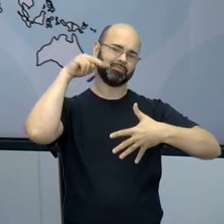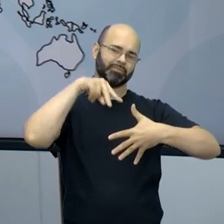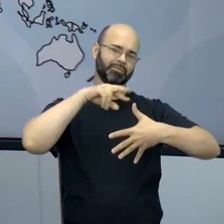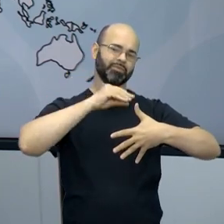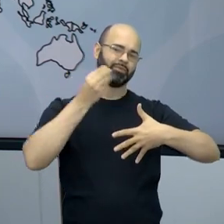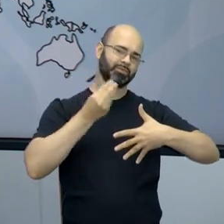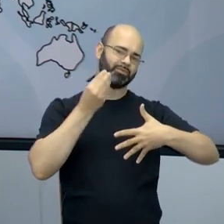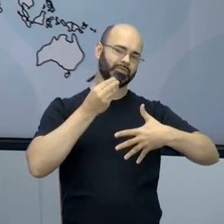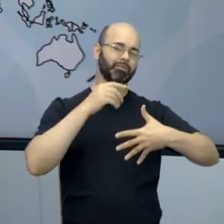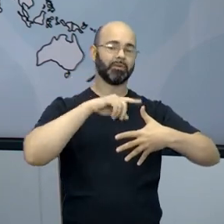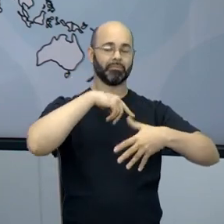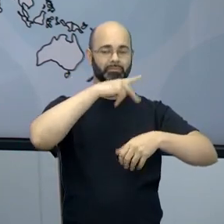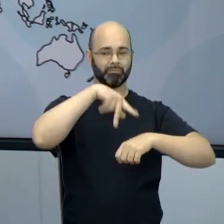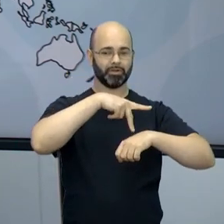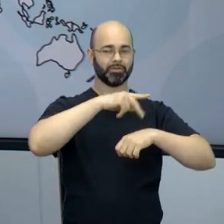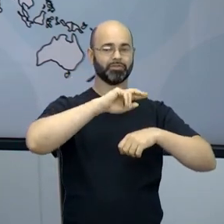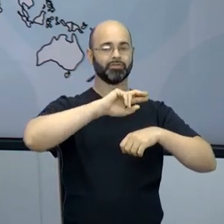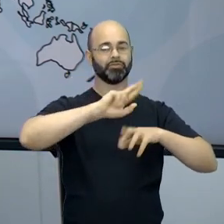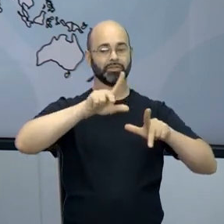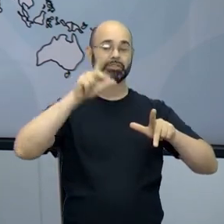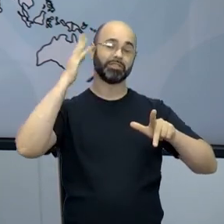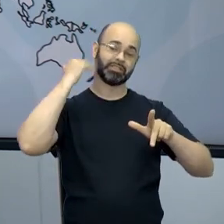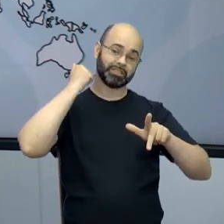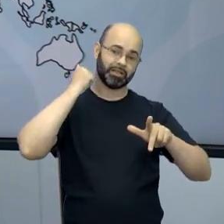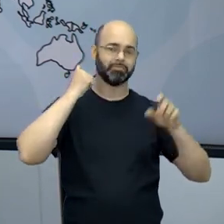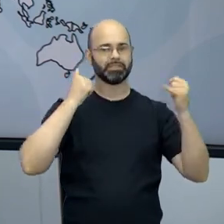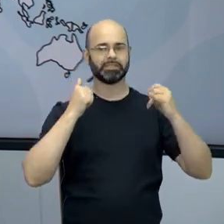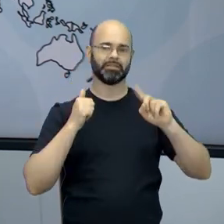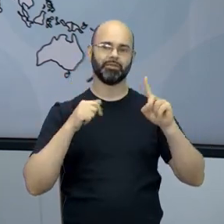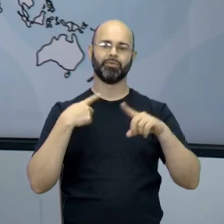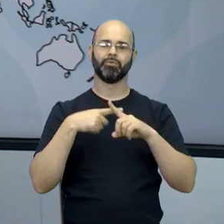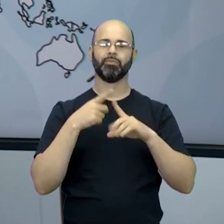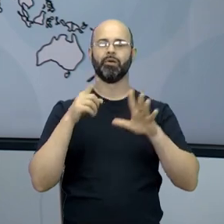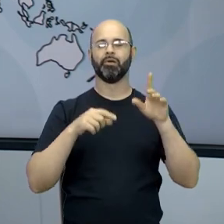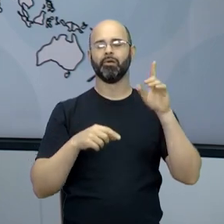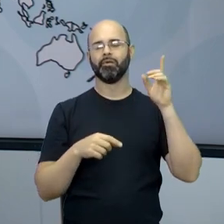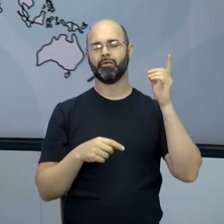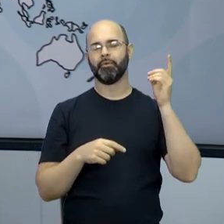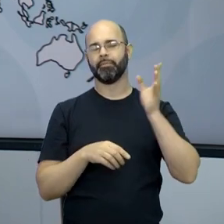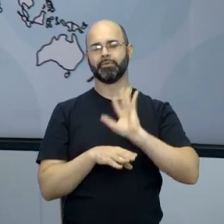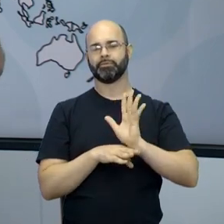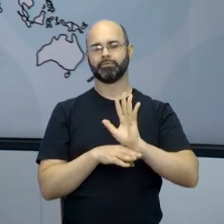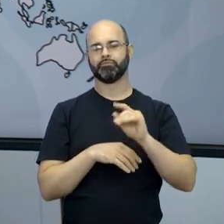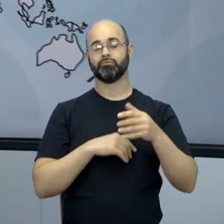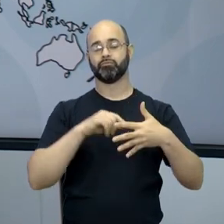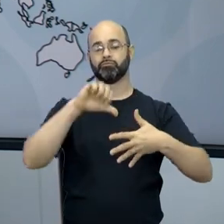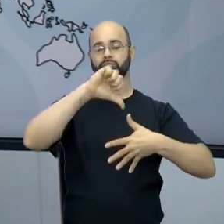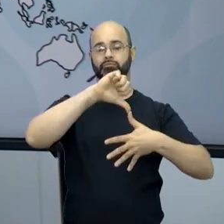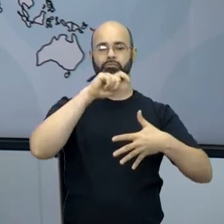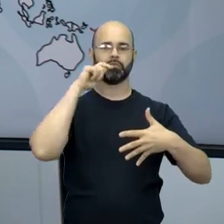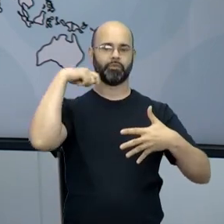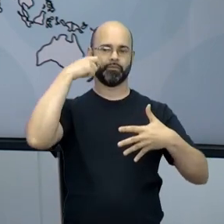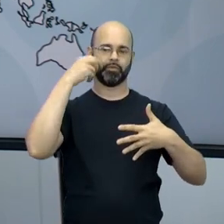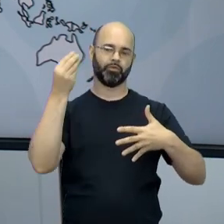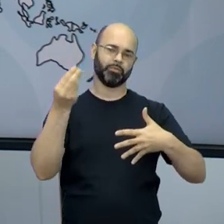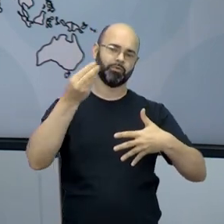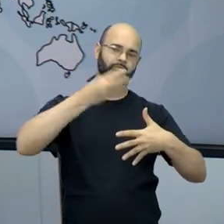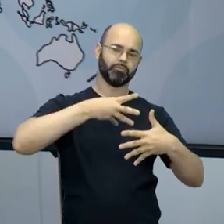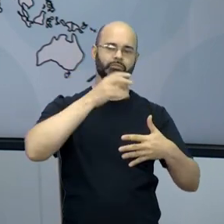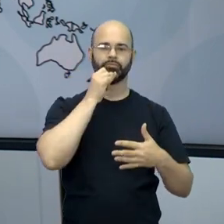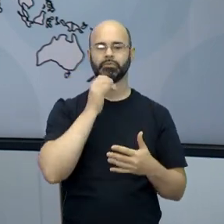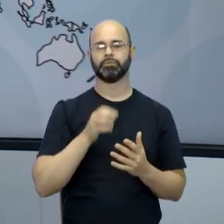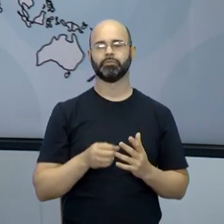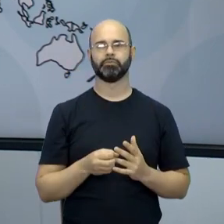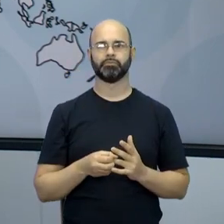diferentes. Sim e não. Porque às vezes no cinema, para poder, vou atingir a América do Sul com um filme. Tem um filme, por exemplo,